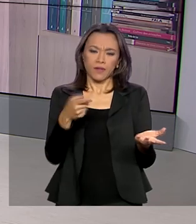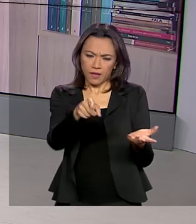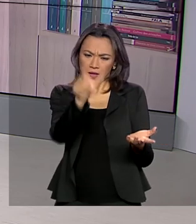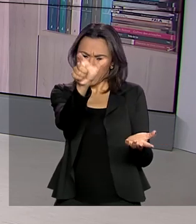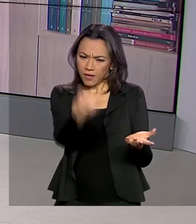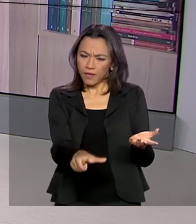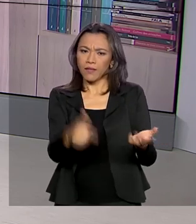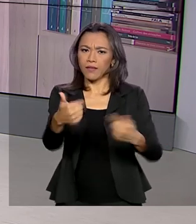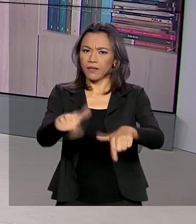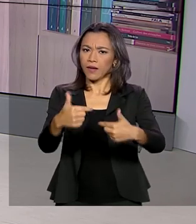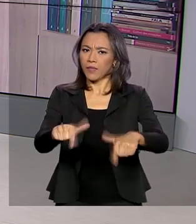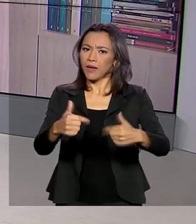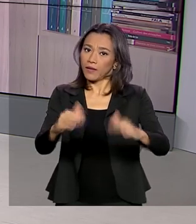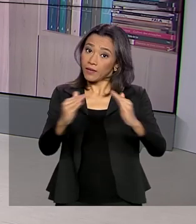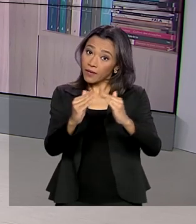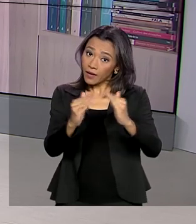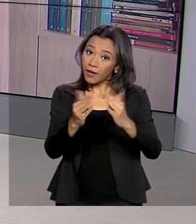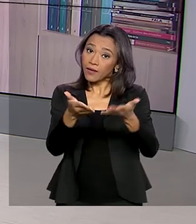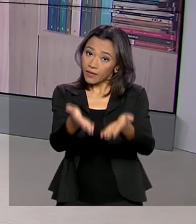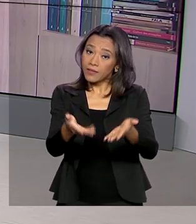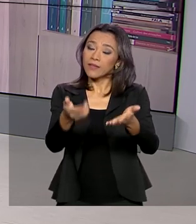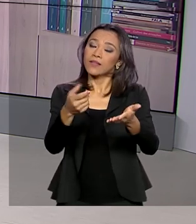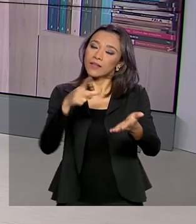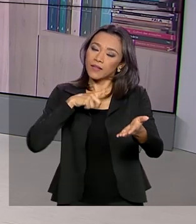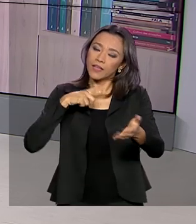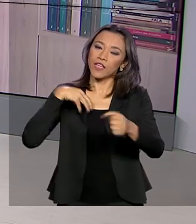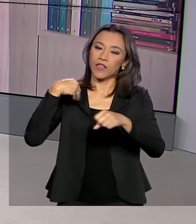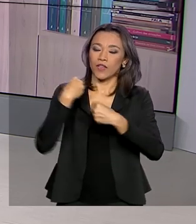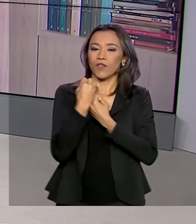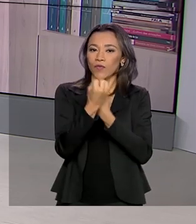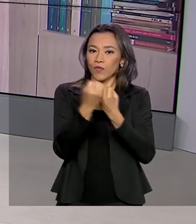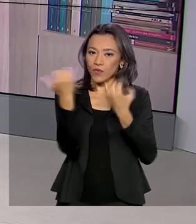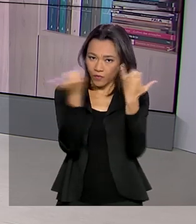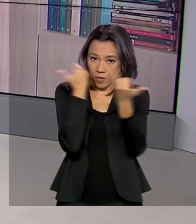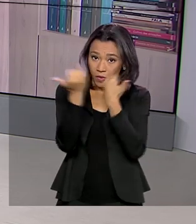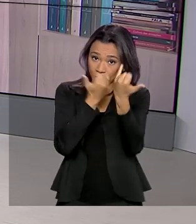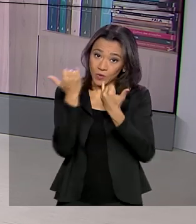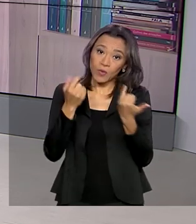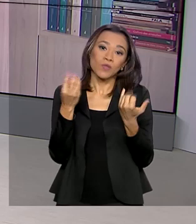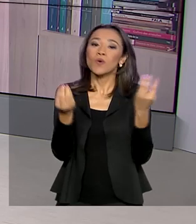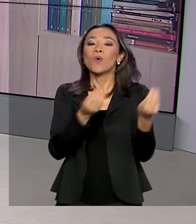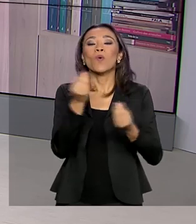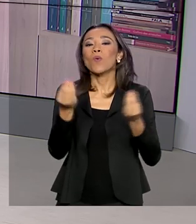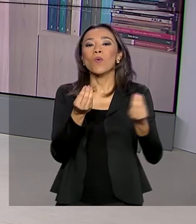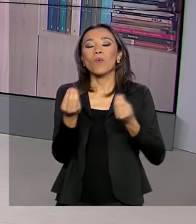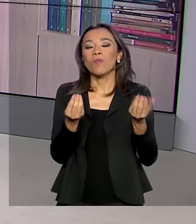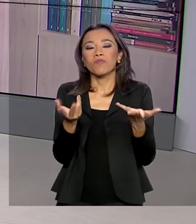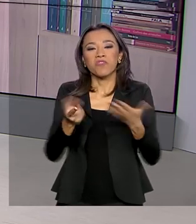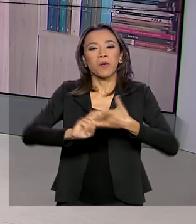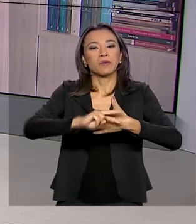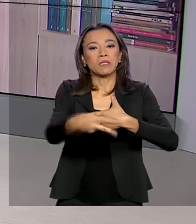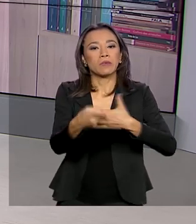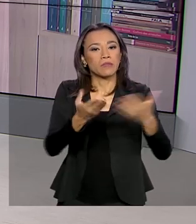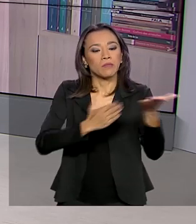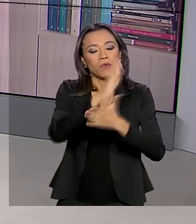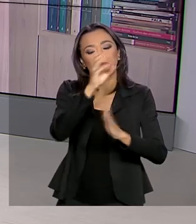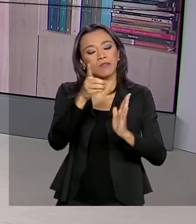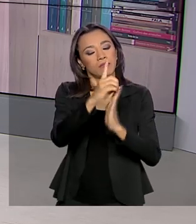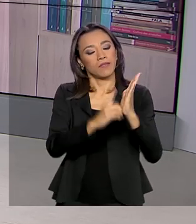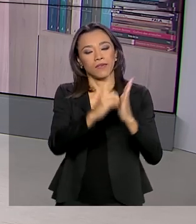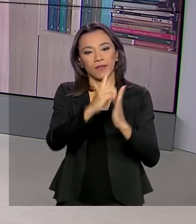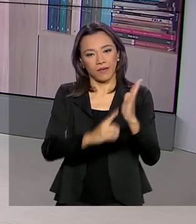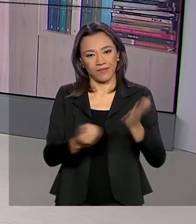trabalha de casa como prevenção e traz as informações do impacto dessa aprovação aqui para a gente. Oi Luana, boa tarde para você.